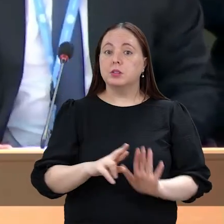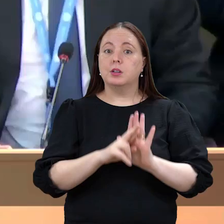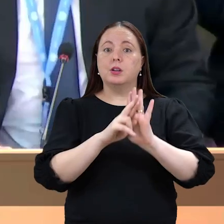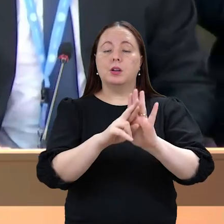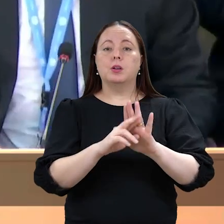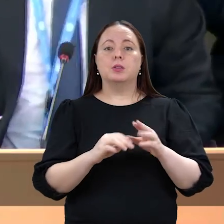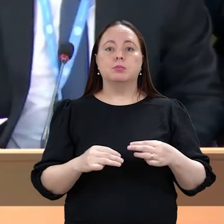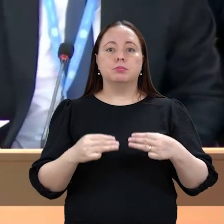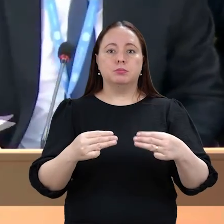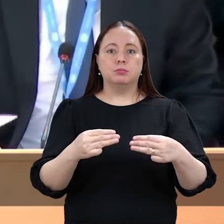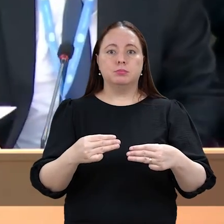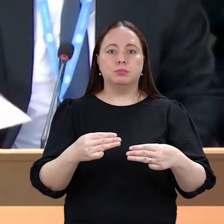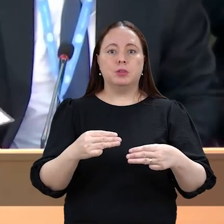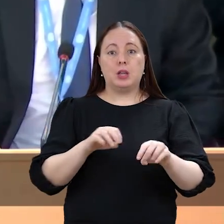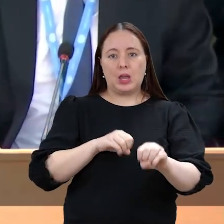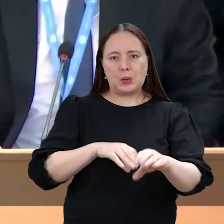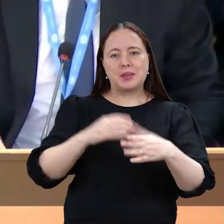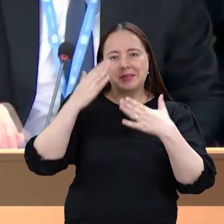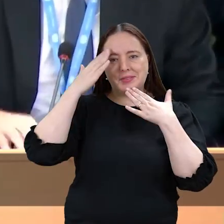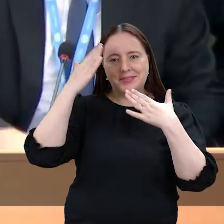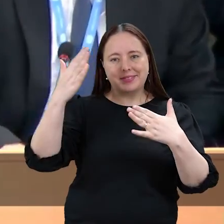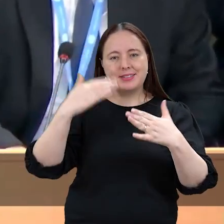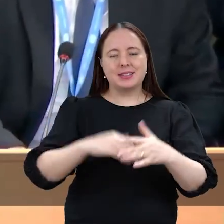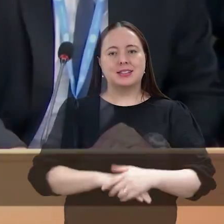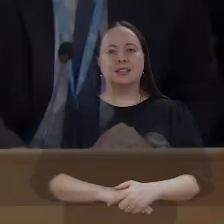falará em nome do Ministério da Educação. Muito obrigado.